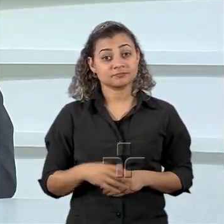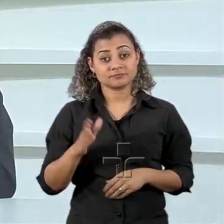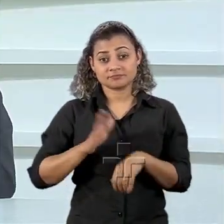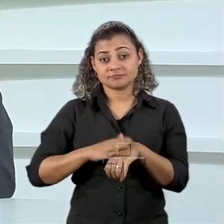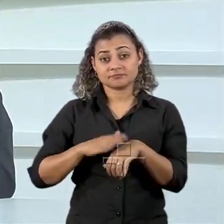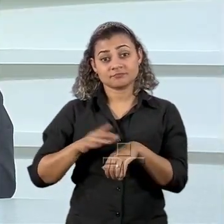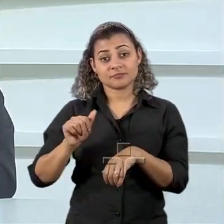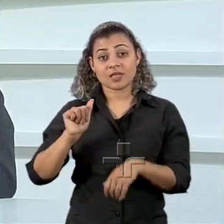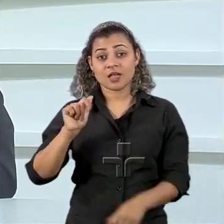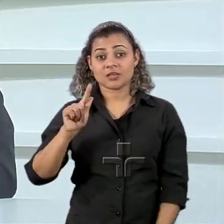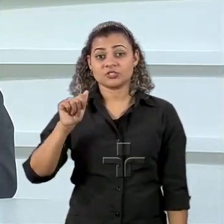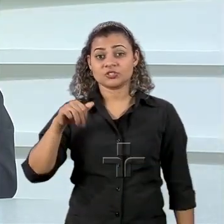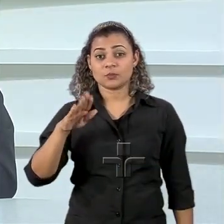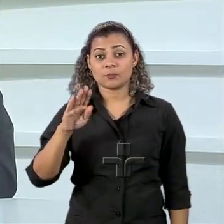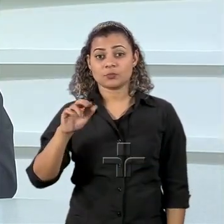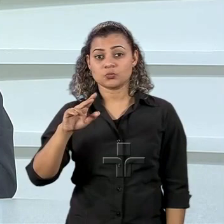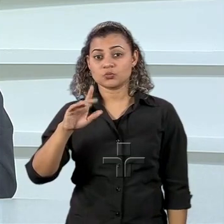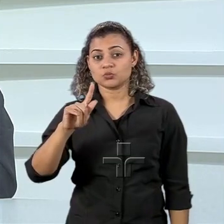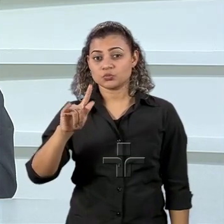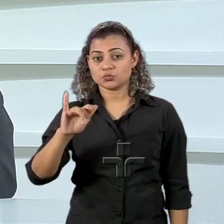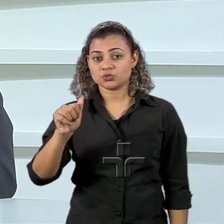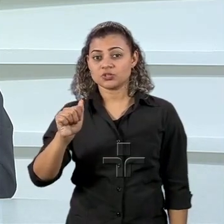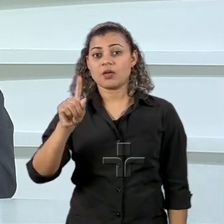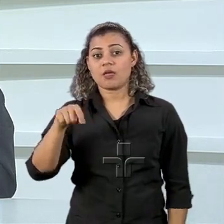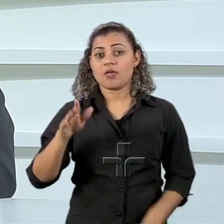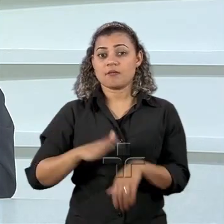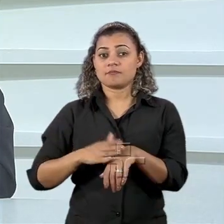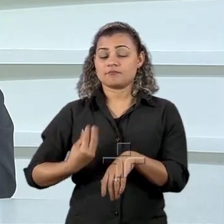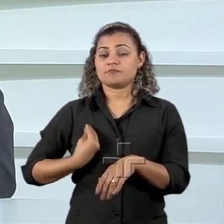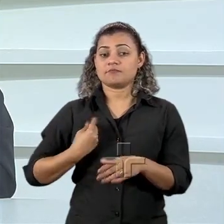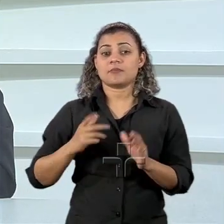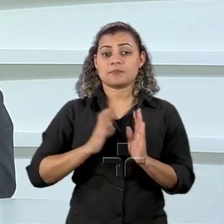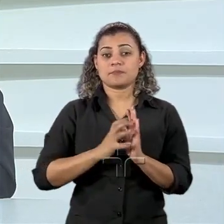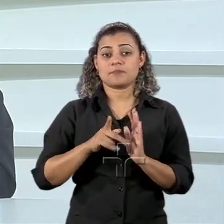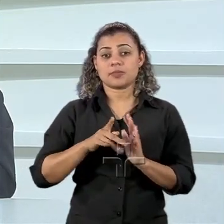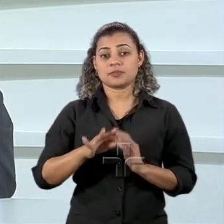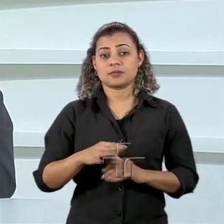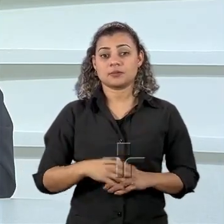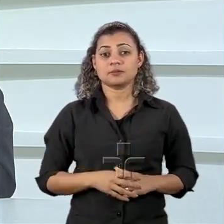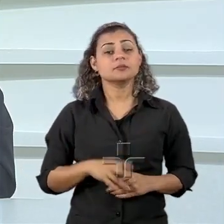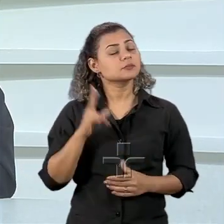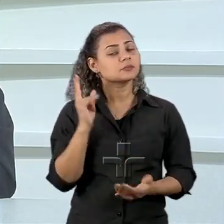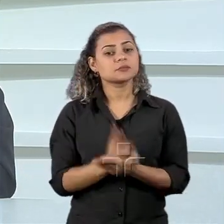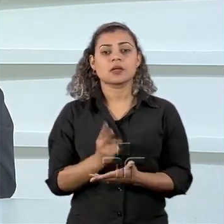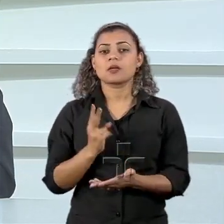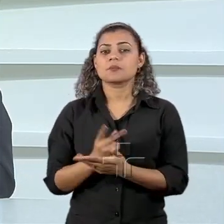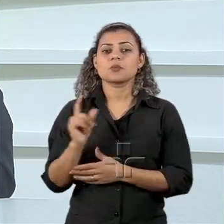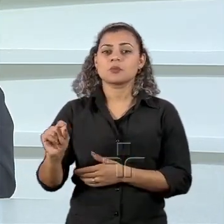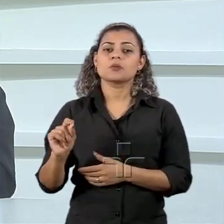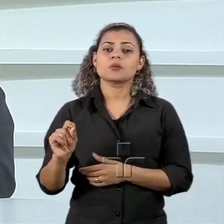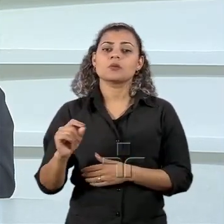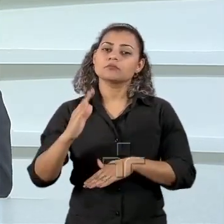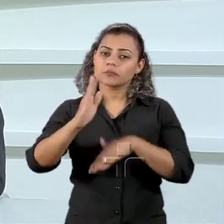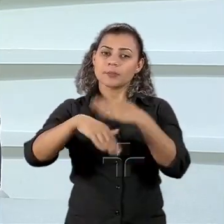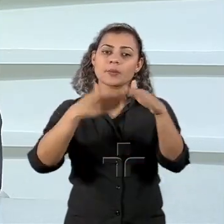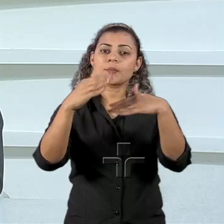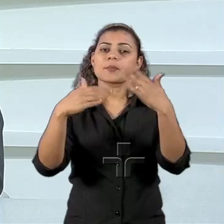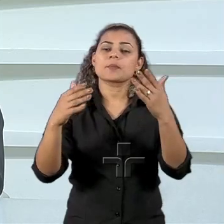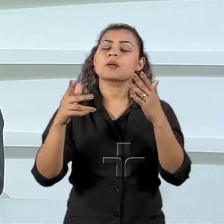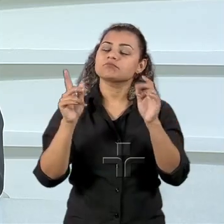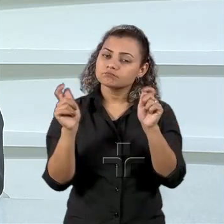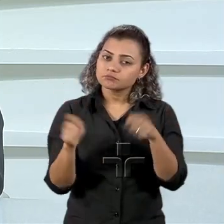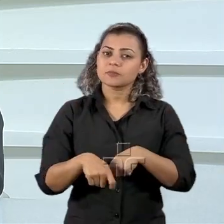Azambudja que não é exatamente membro do PT ou que o Focuse se colocou sempre oposto ele foi crítico à